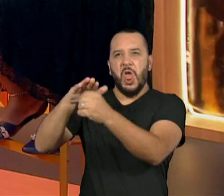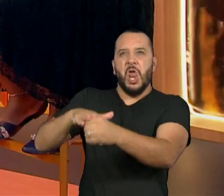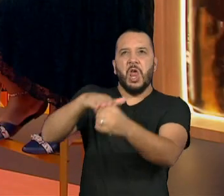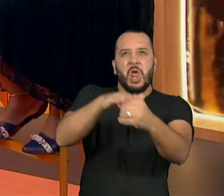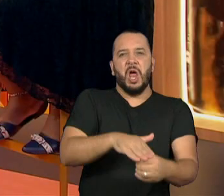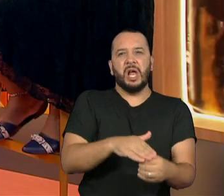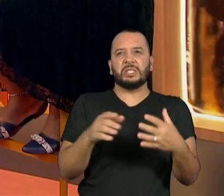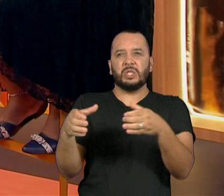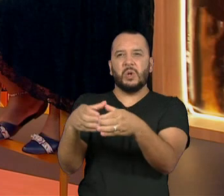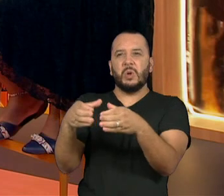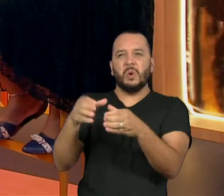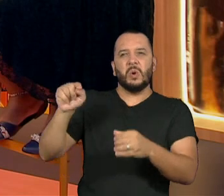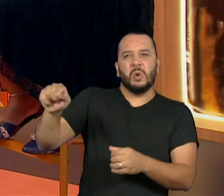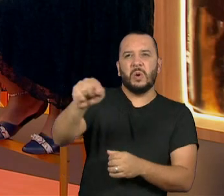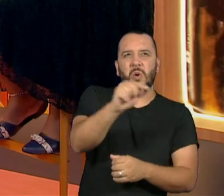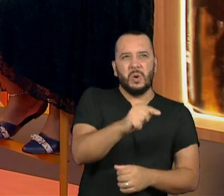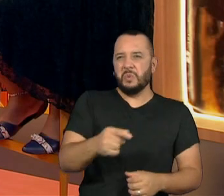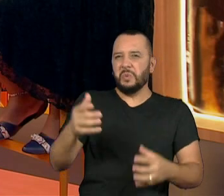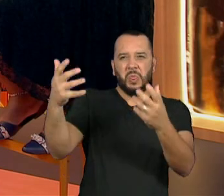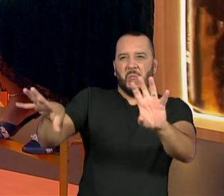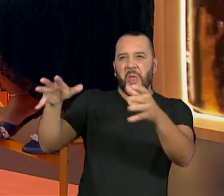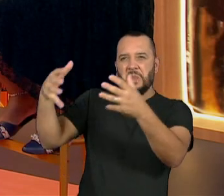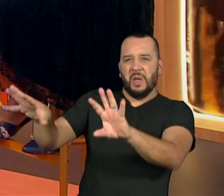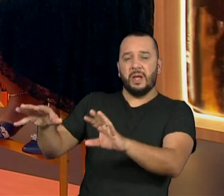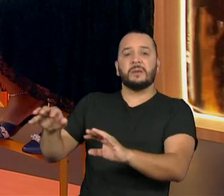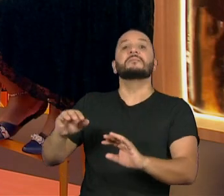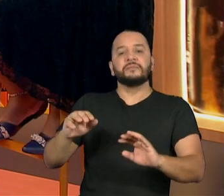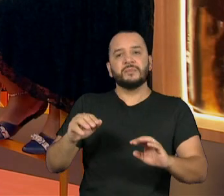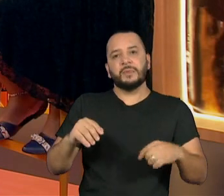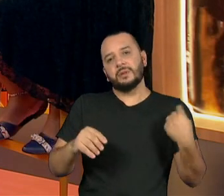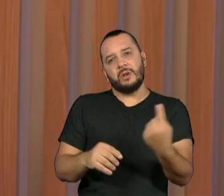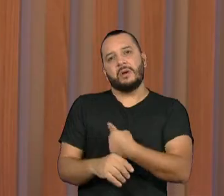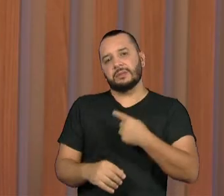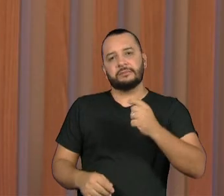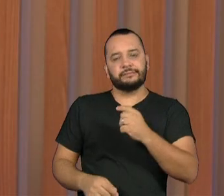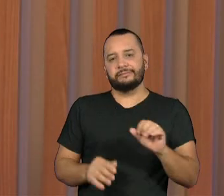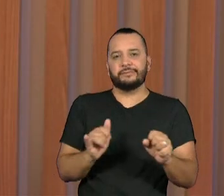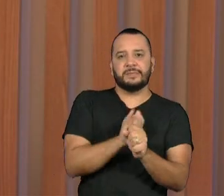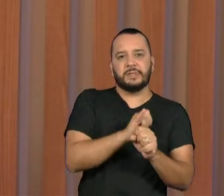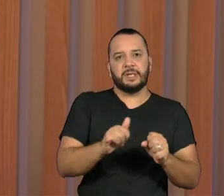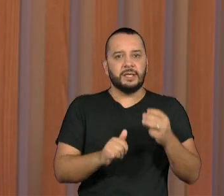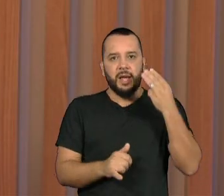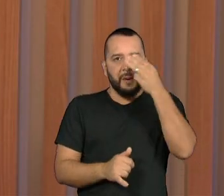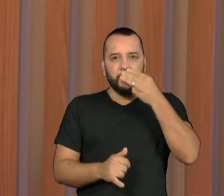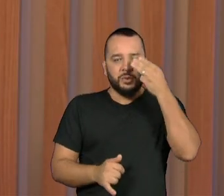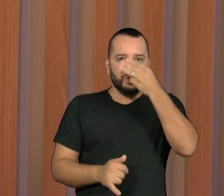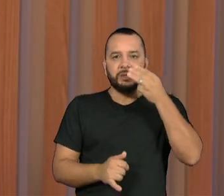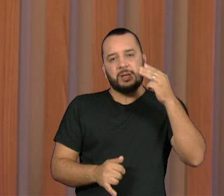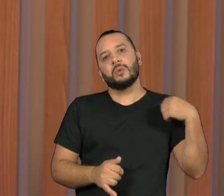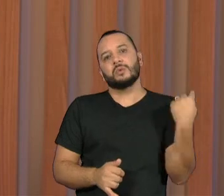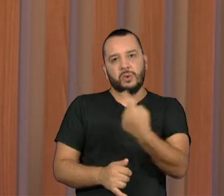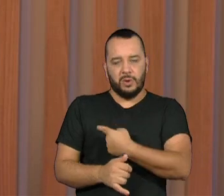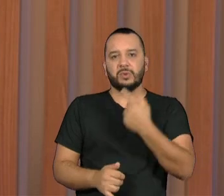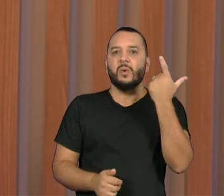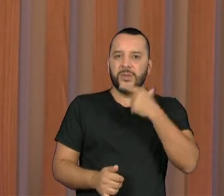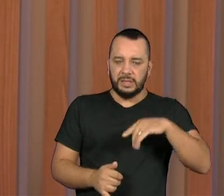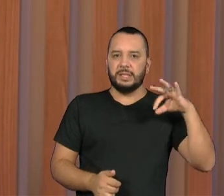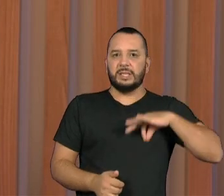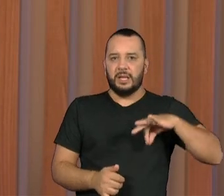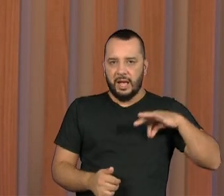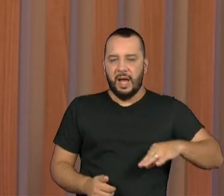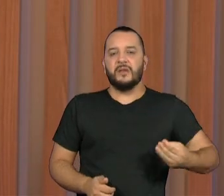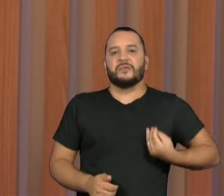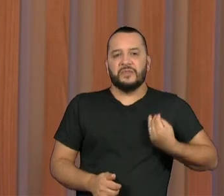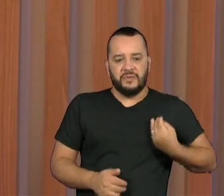como indesejado, a prostituição foi permitindo que a gente sobrevivesse mais um dia e mais um dia